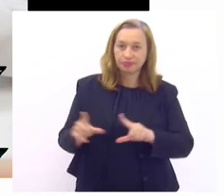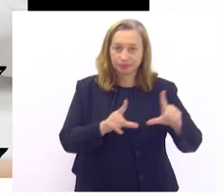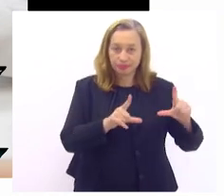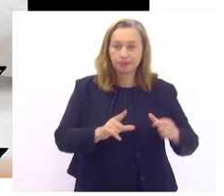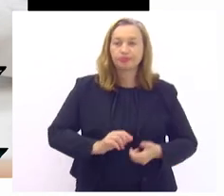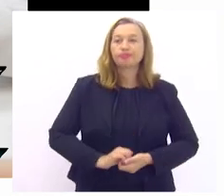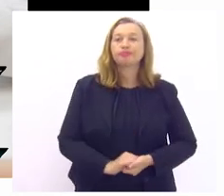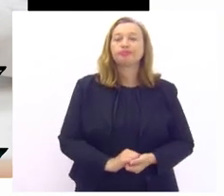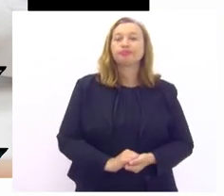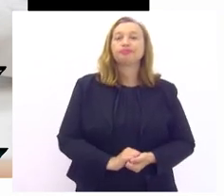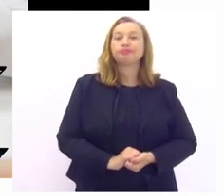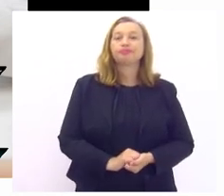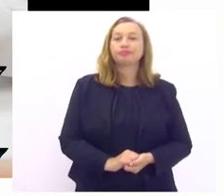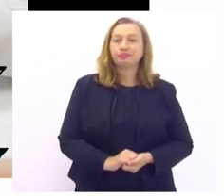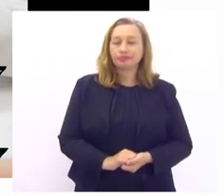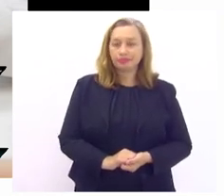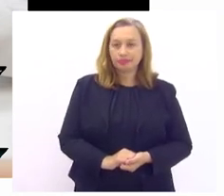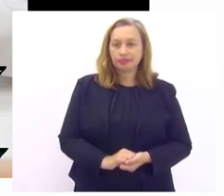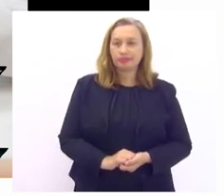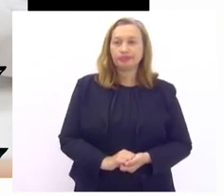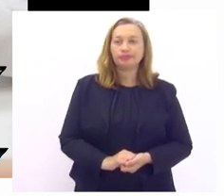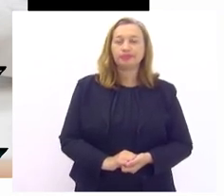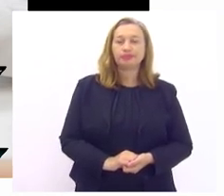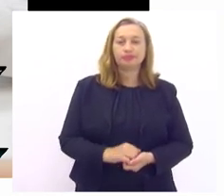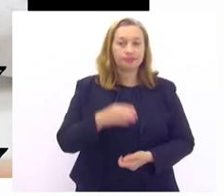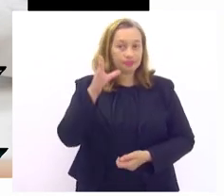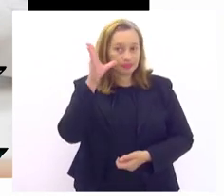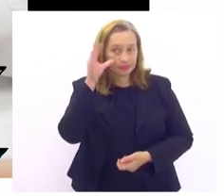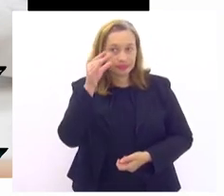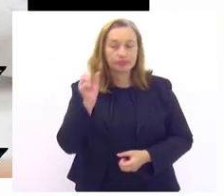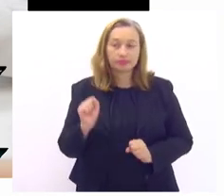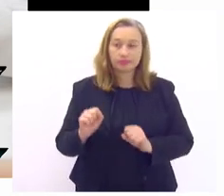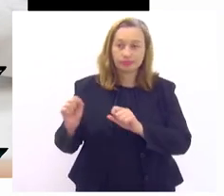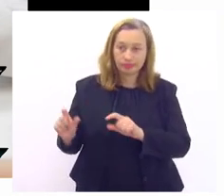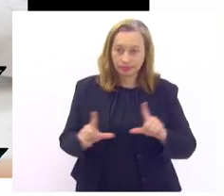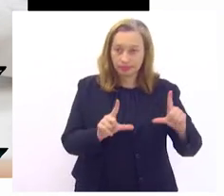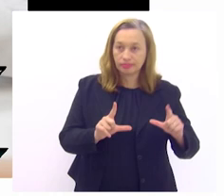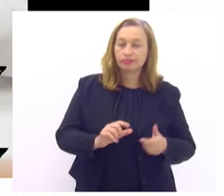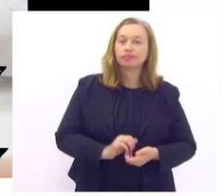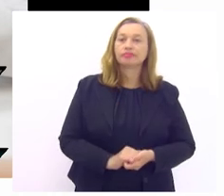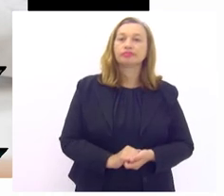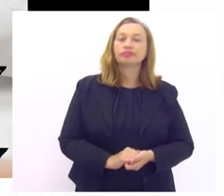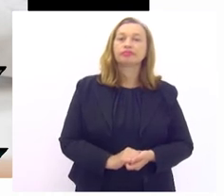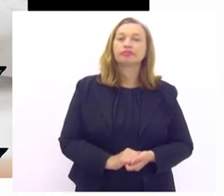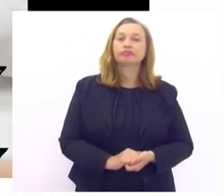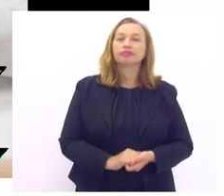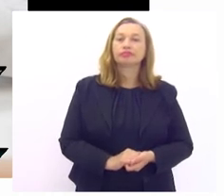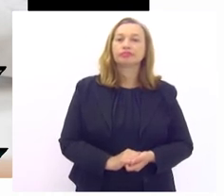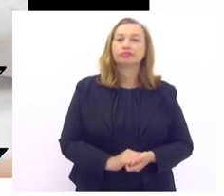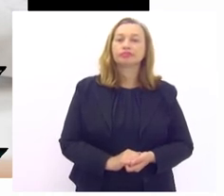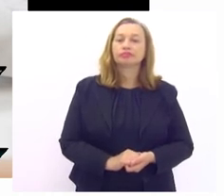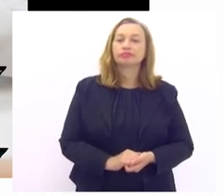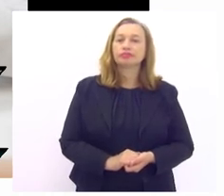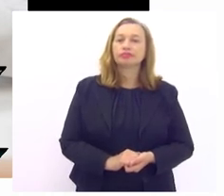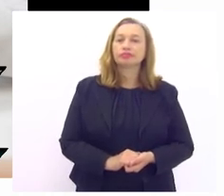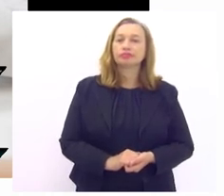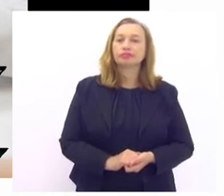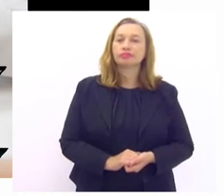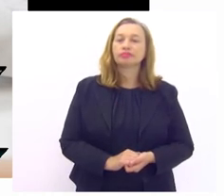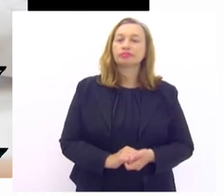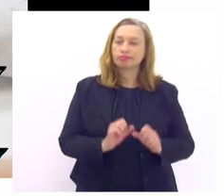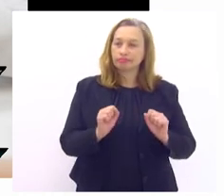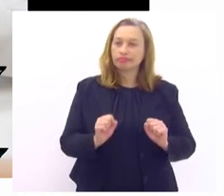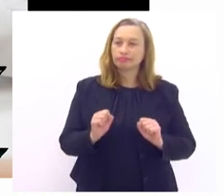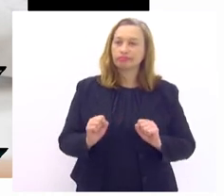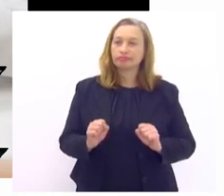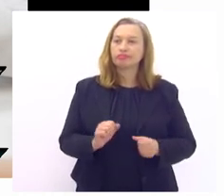as imagens que a gente tem uma imagem muito interessante pode pular a apresentação pode pode